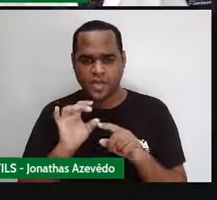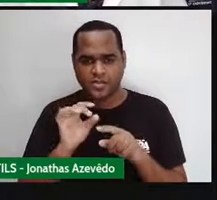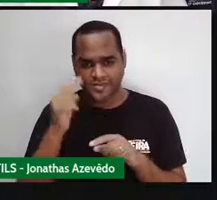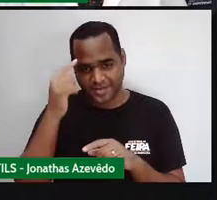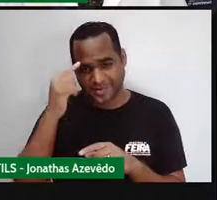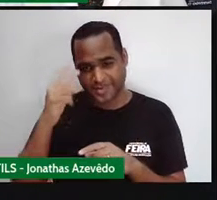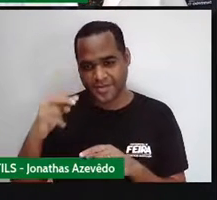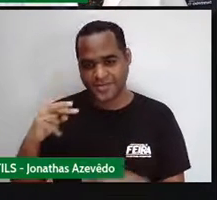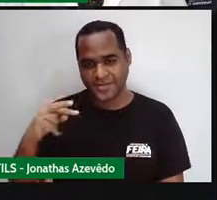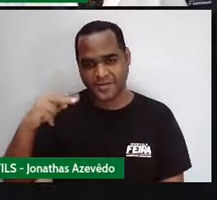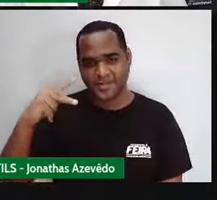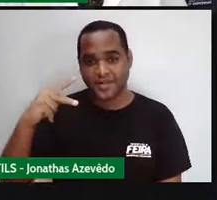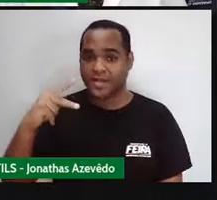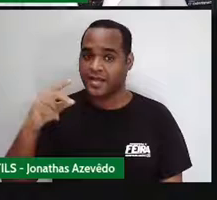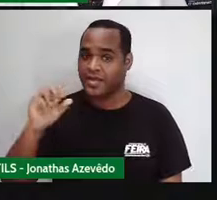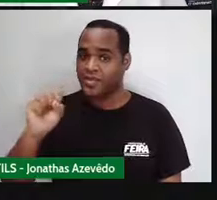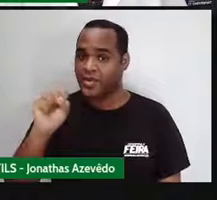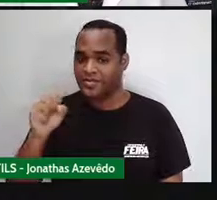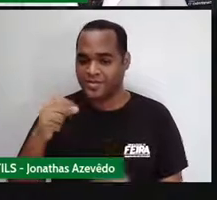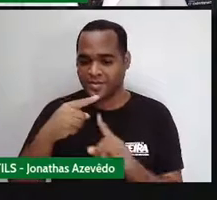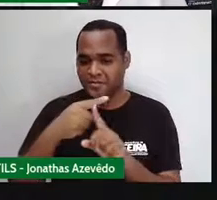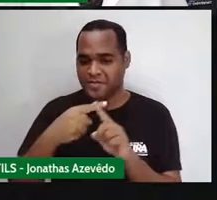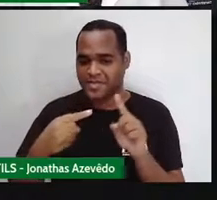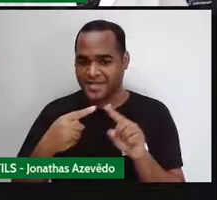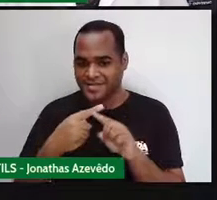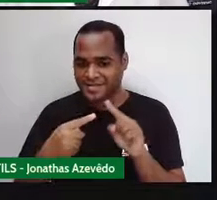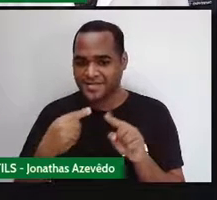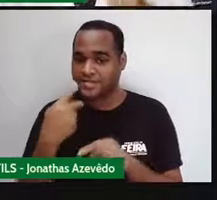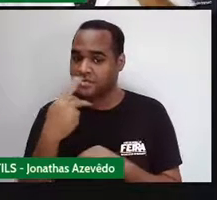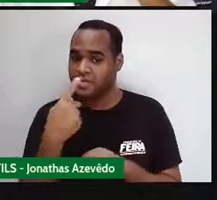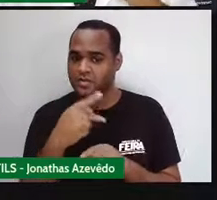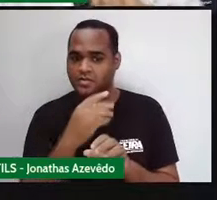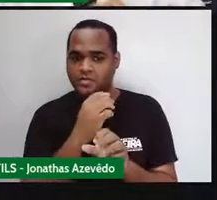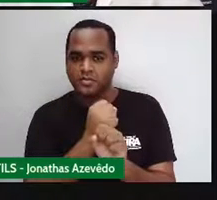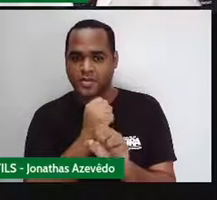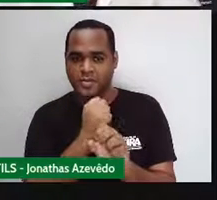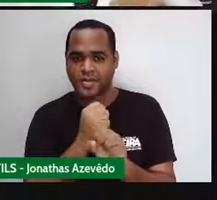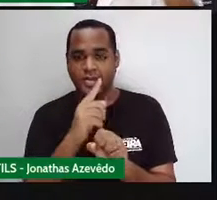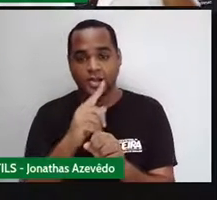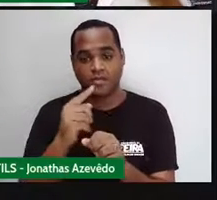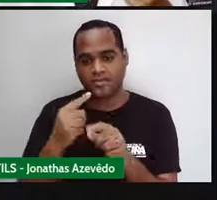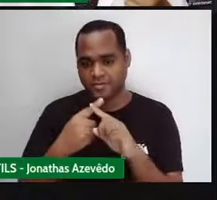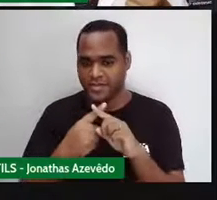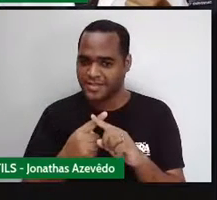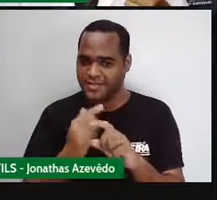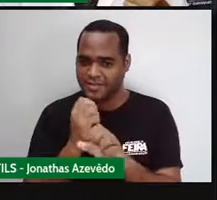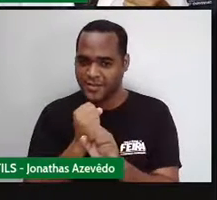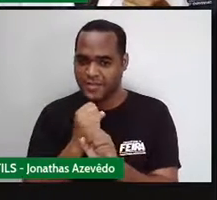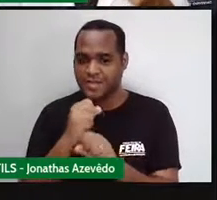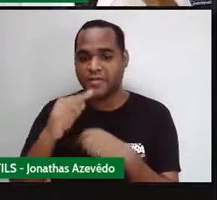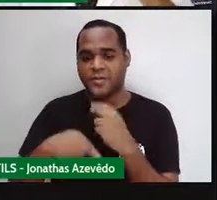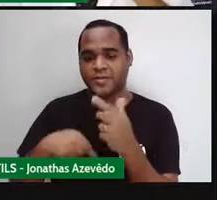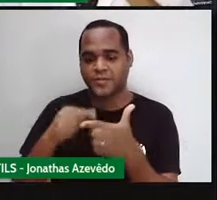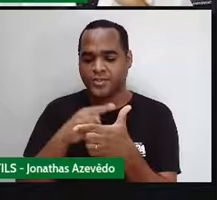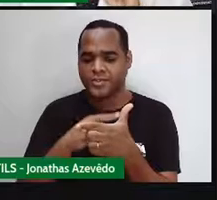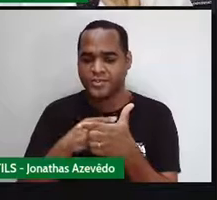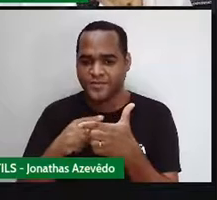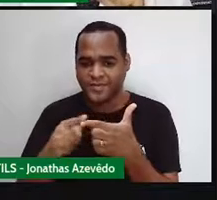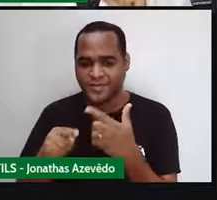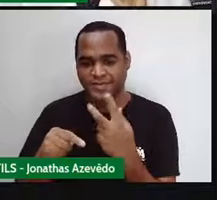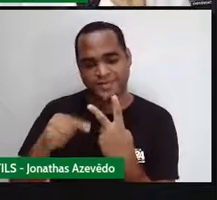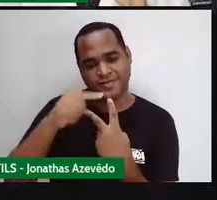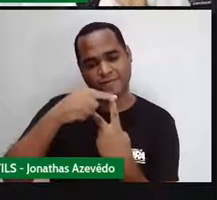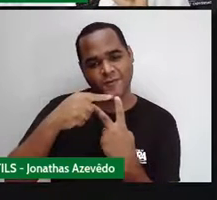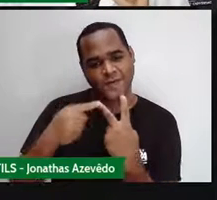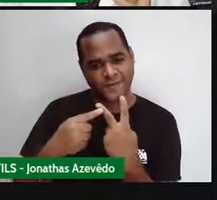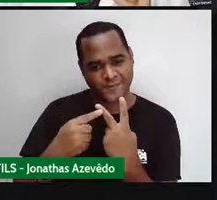achar a metade desse produto. Ou seja, calcula o produto e acha a metade. Calcula o produto